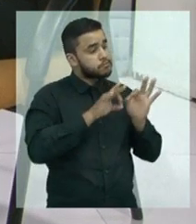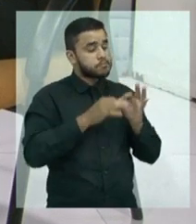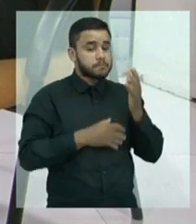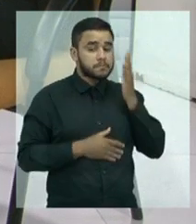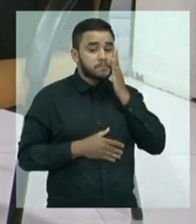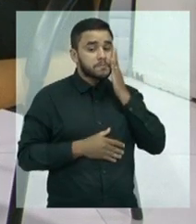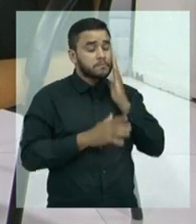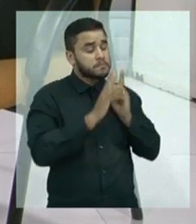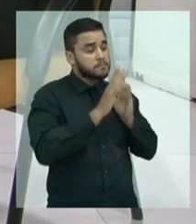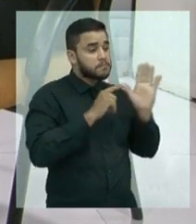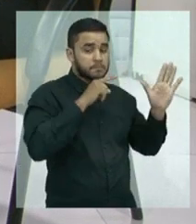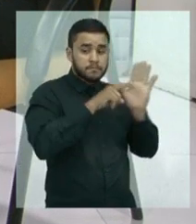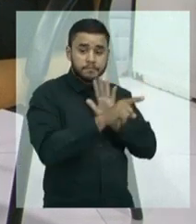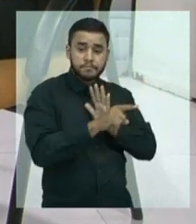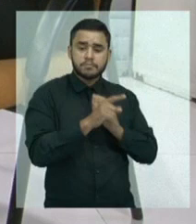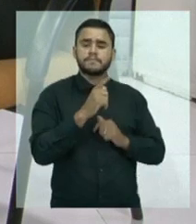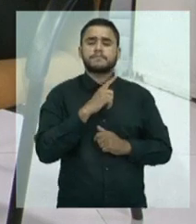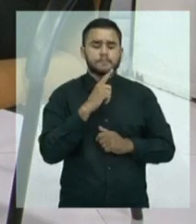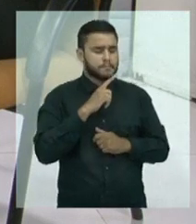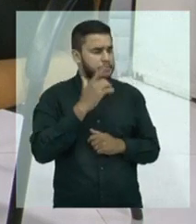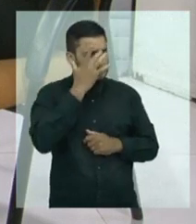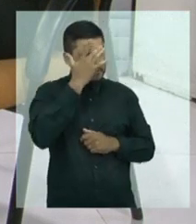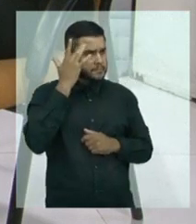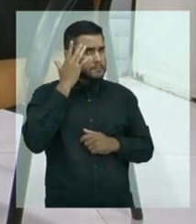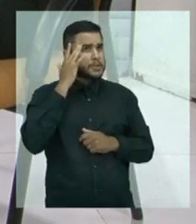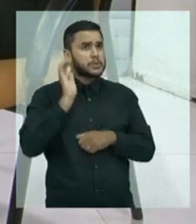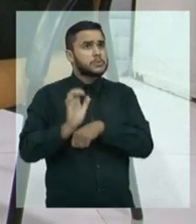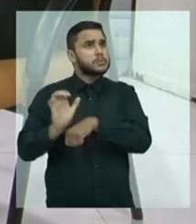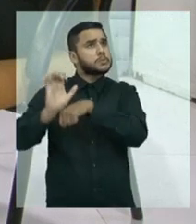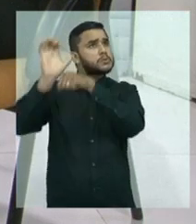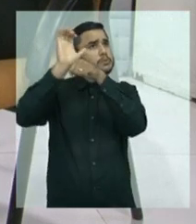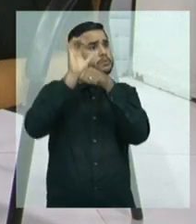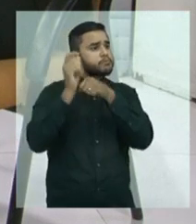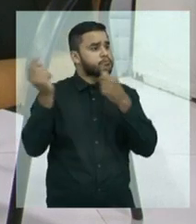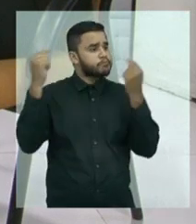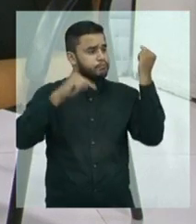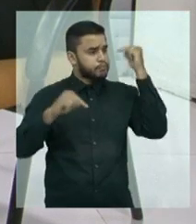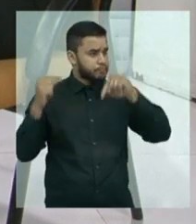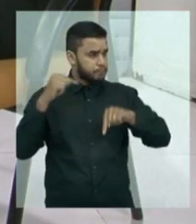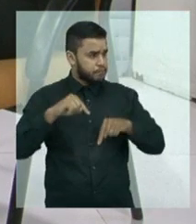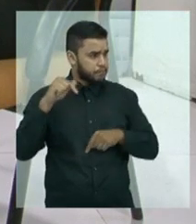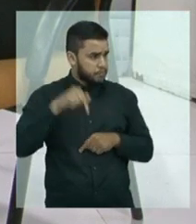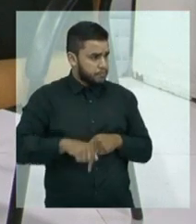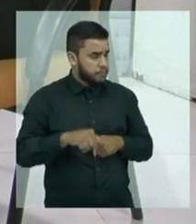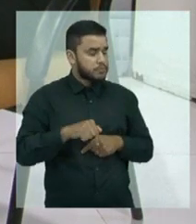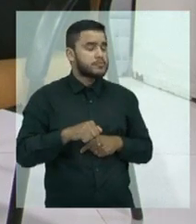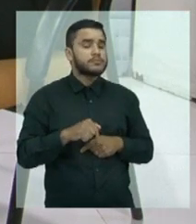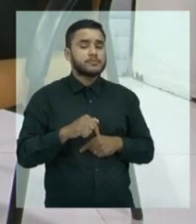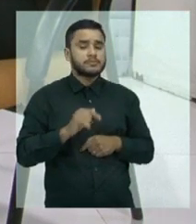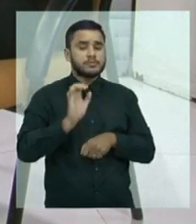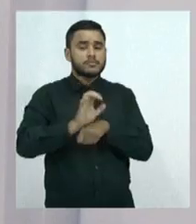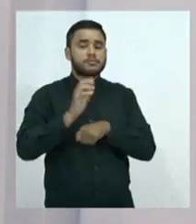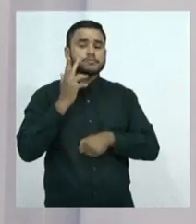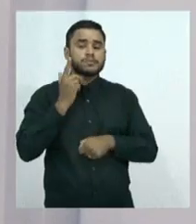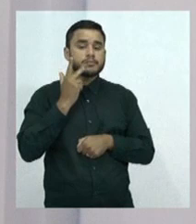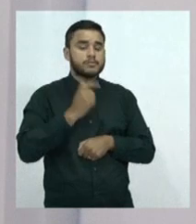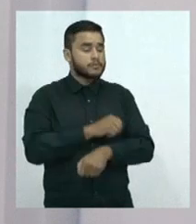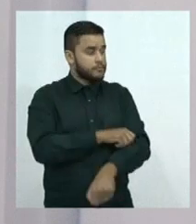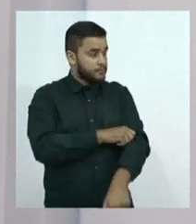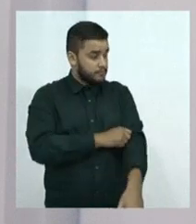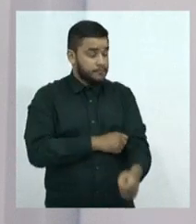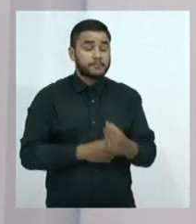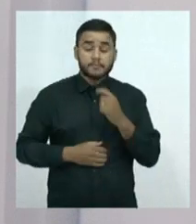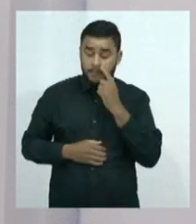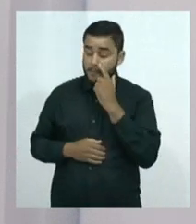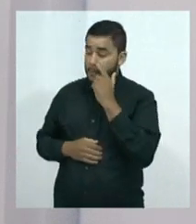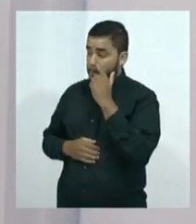vai envolver participantes de vários estados. Primeiramente, boa tarde, ou boa tarde, não, bom dia a